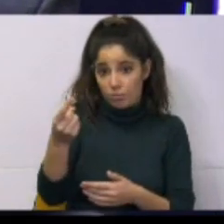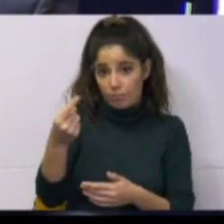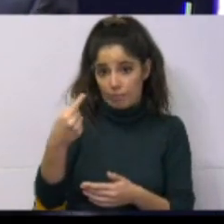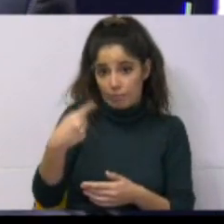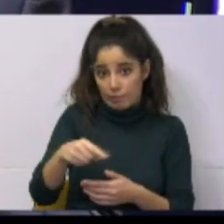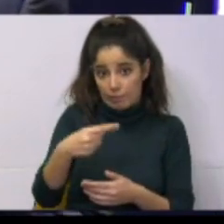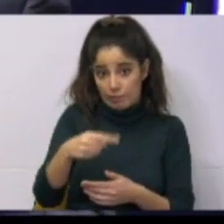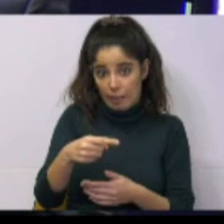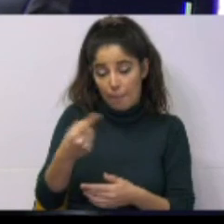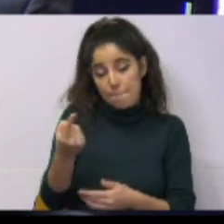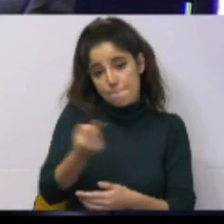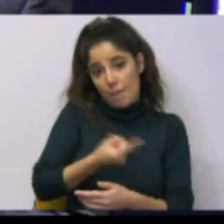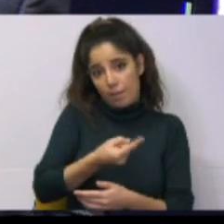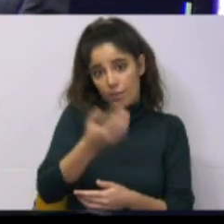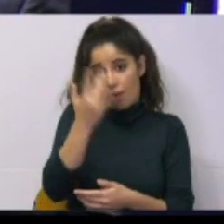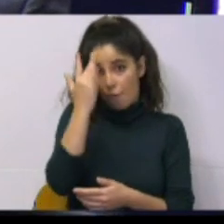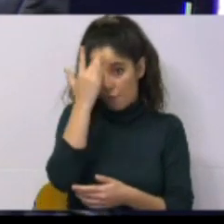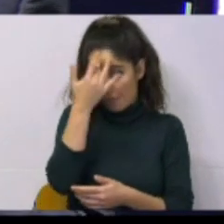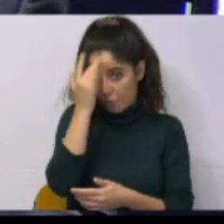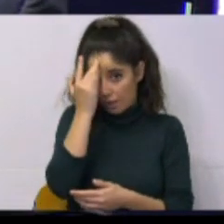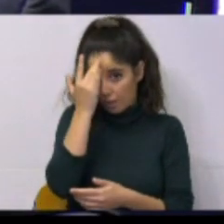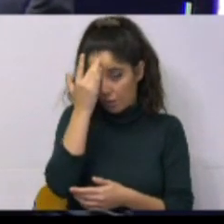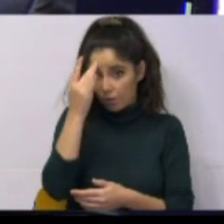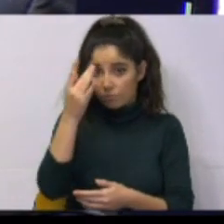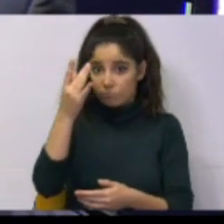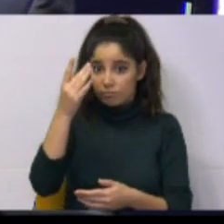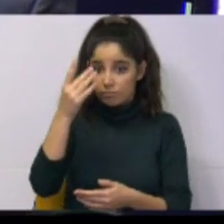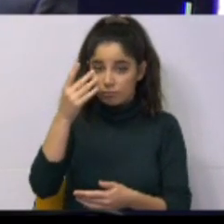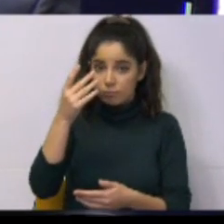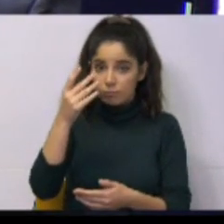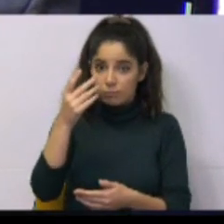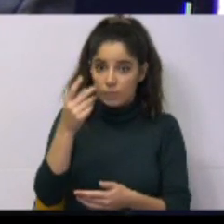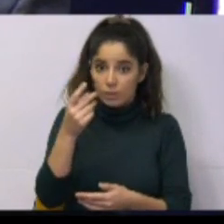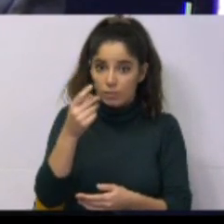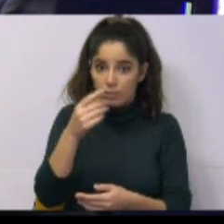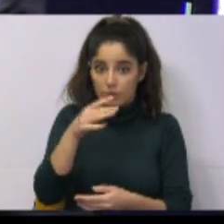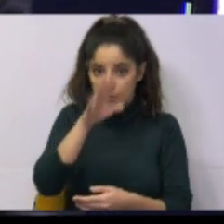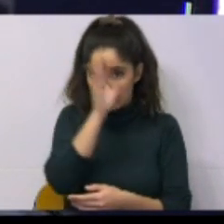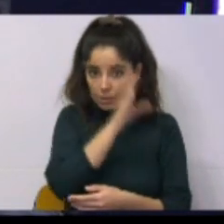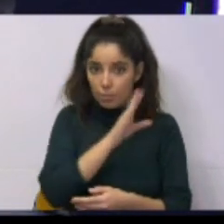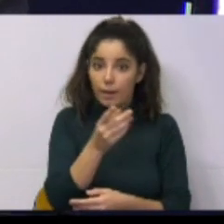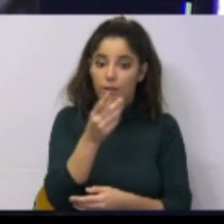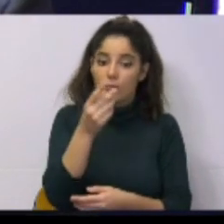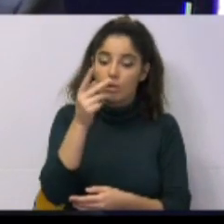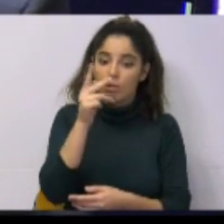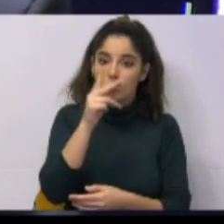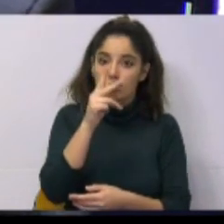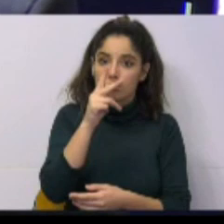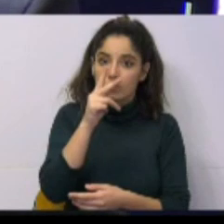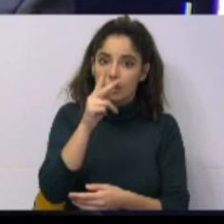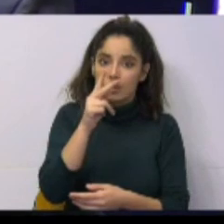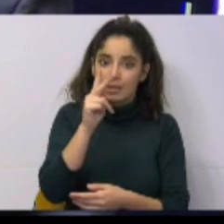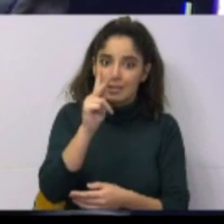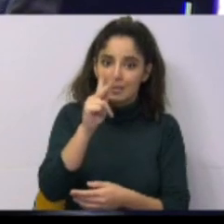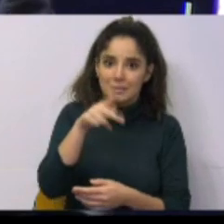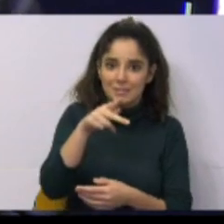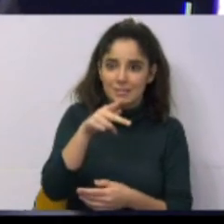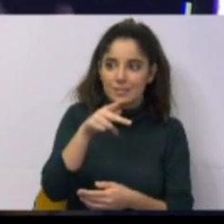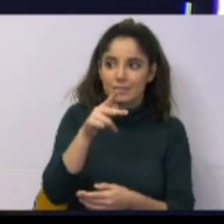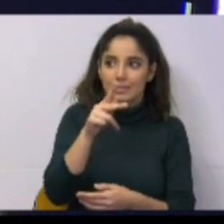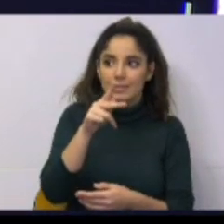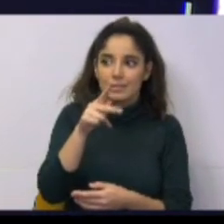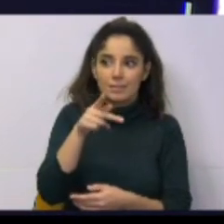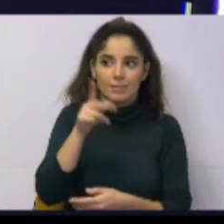fixar o valor mínimo venda ao quilo da cana de açúcar. E há cinco anos que não veem nenhum aumento.